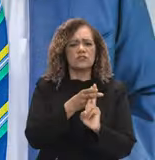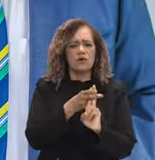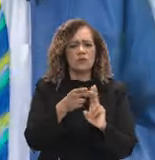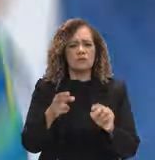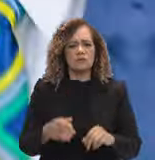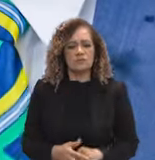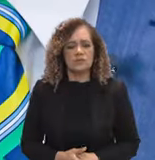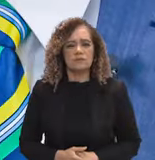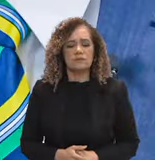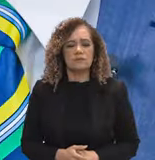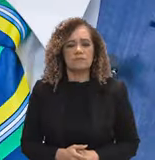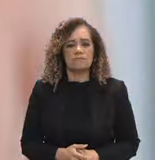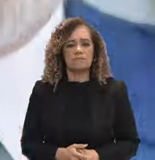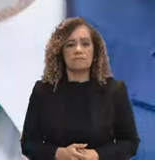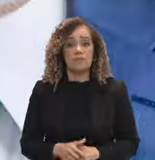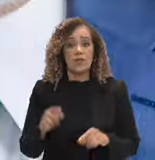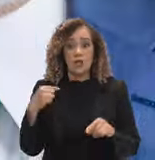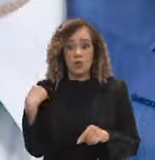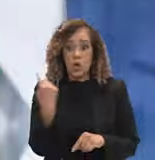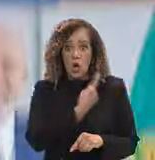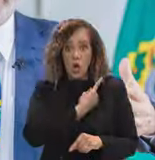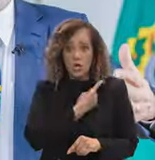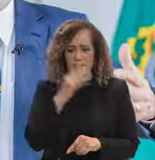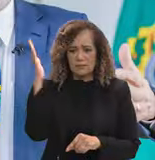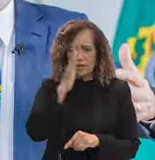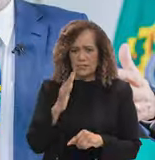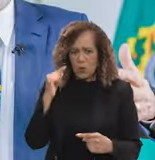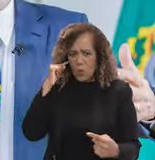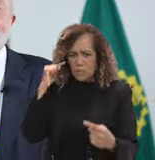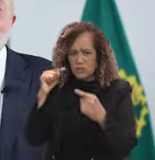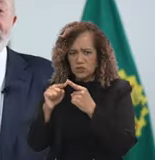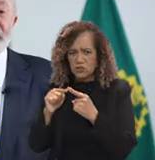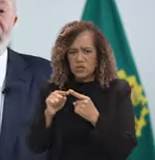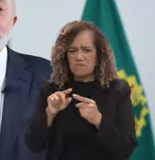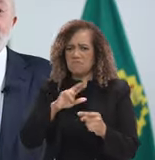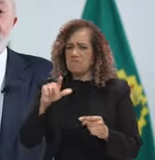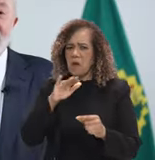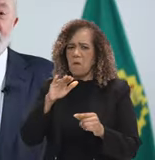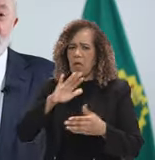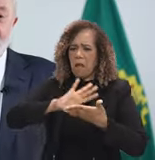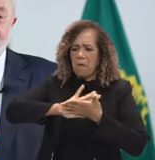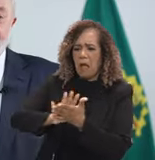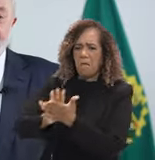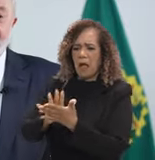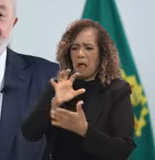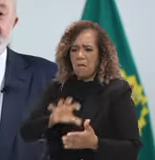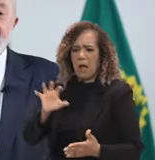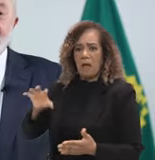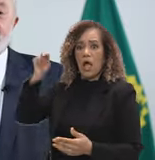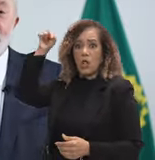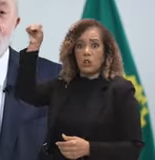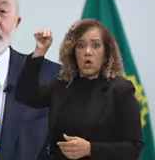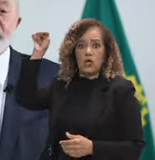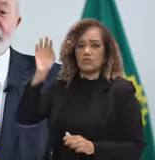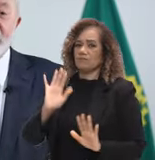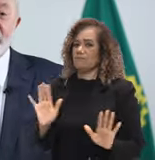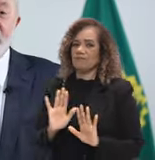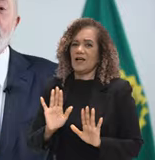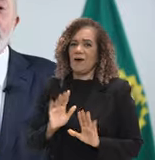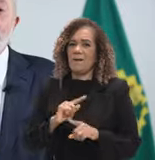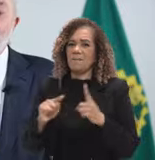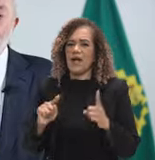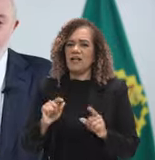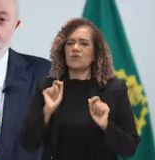Como o sul global, nossa intenção não é antagonizar o chamado norte, mas uma ordem